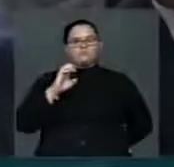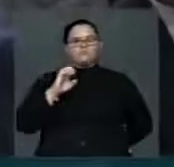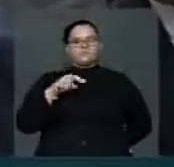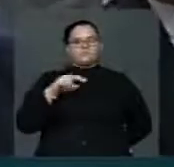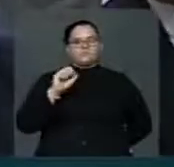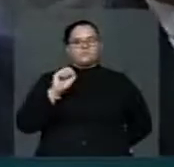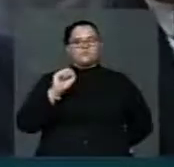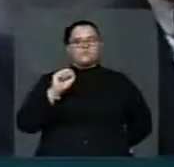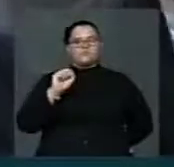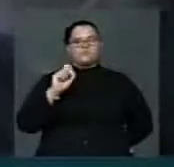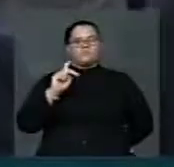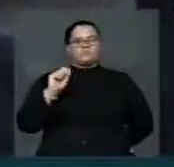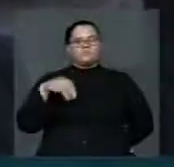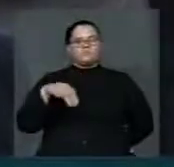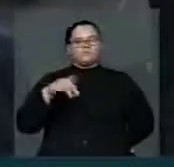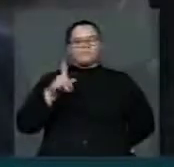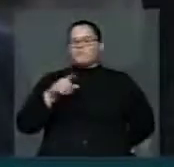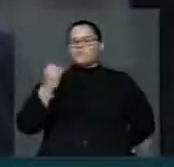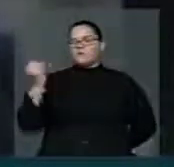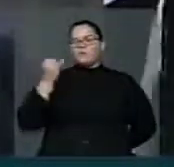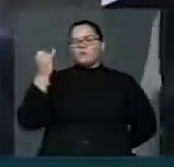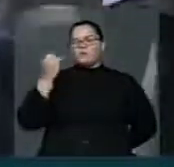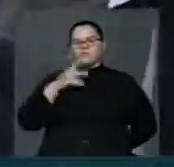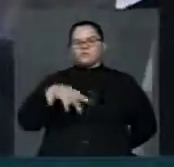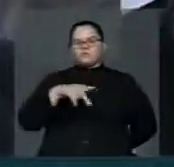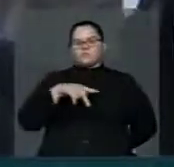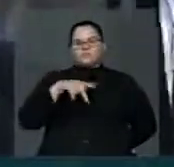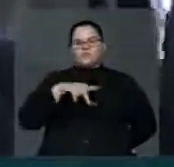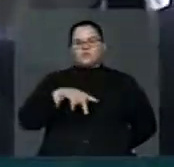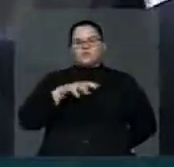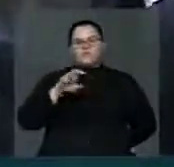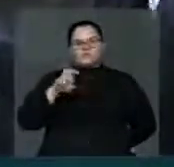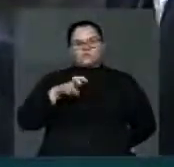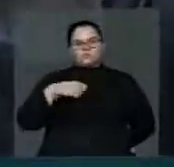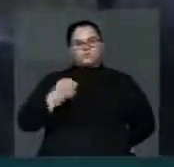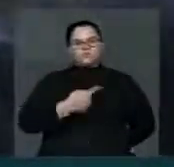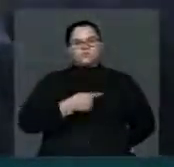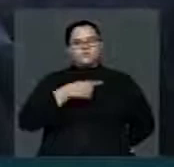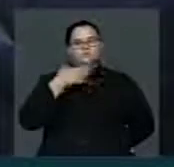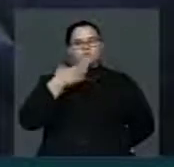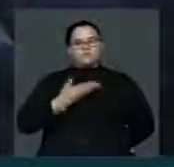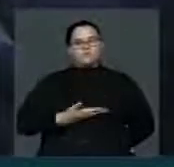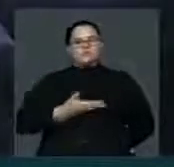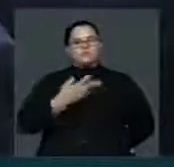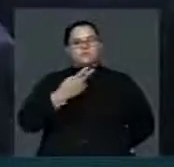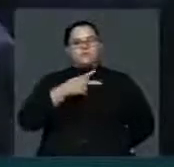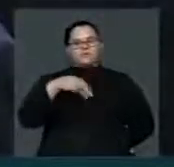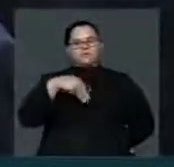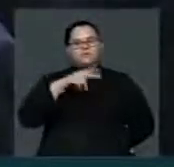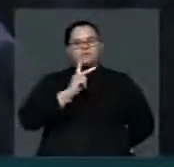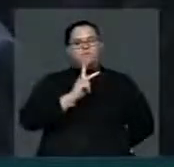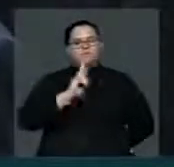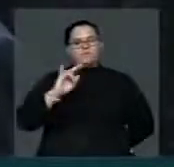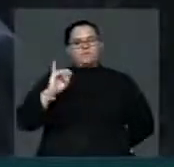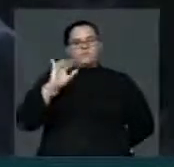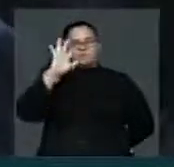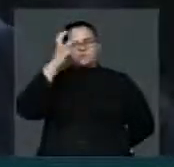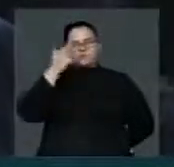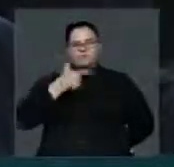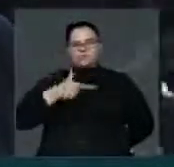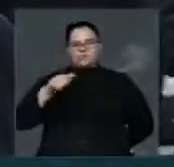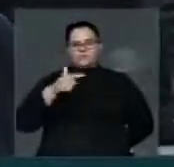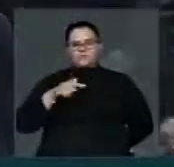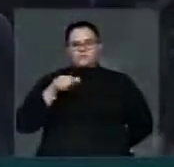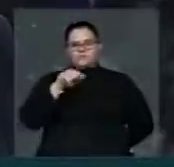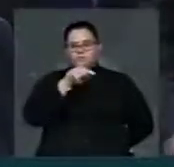fundamental para o país, SMP vem resolver um problema para que esses